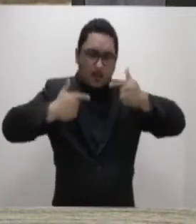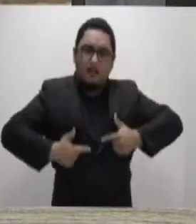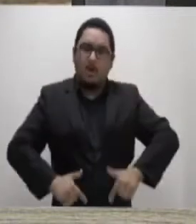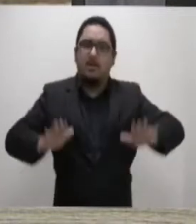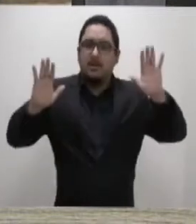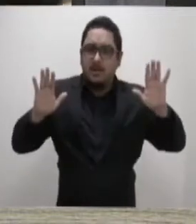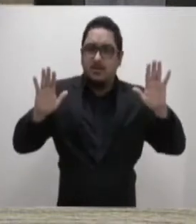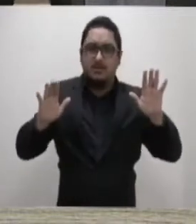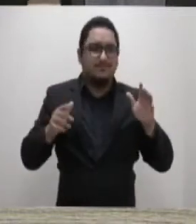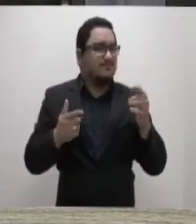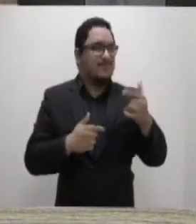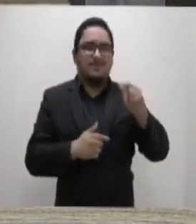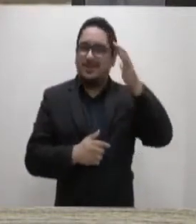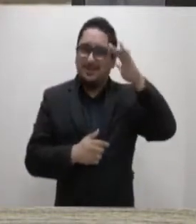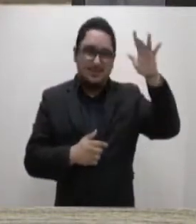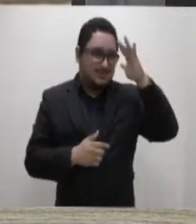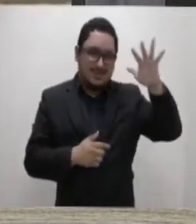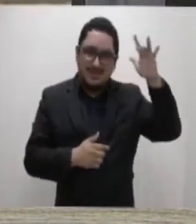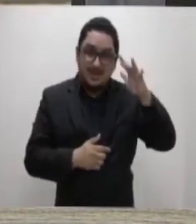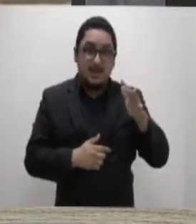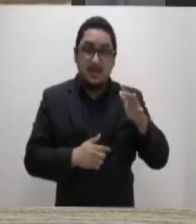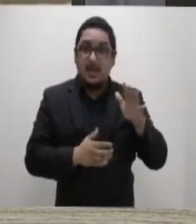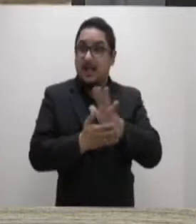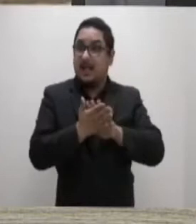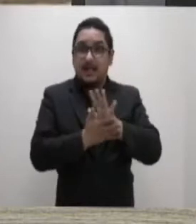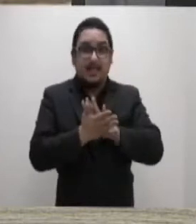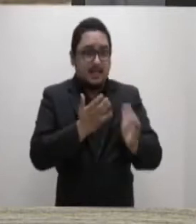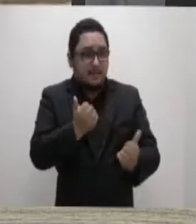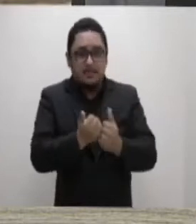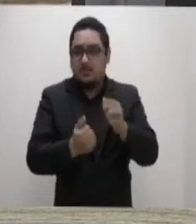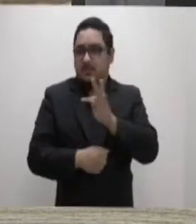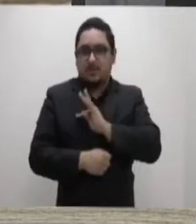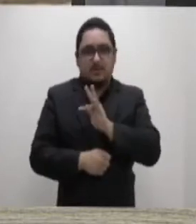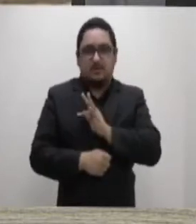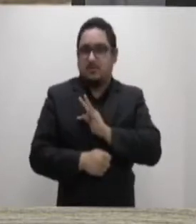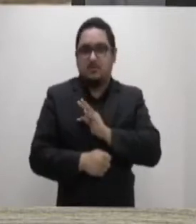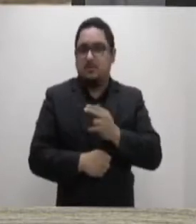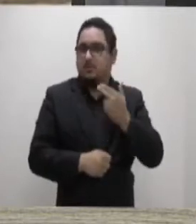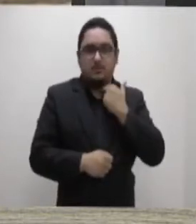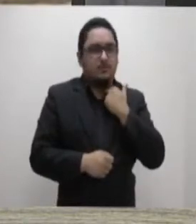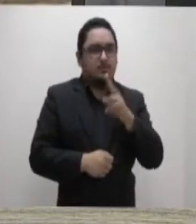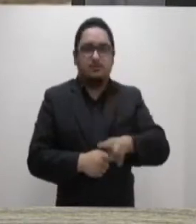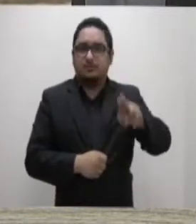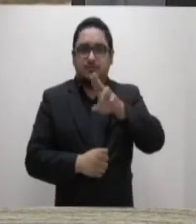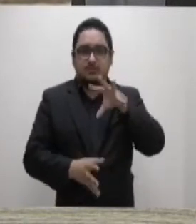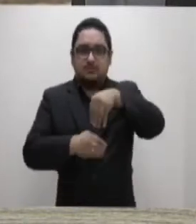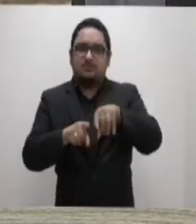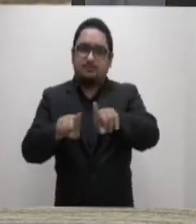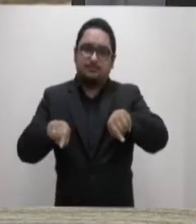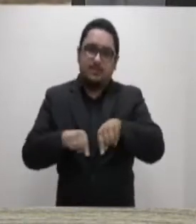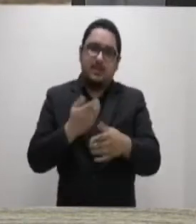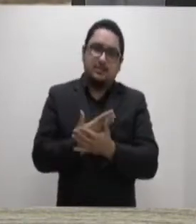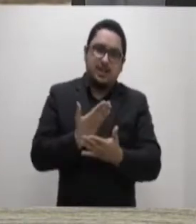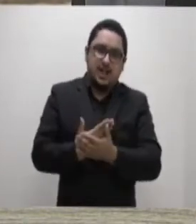embasamento teórico e nem suporte técnico que permita seu uso em sala de aula ou ambiente escolar.